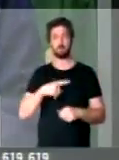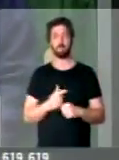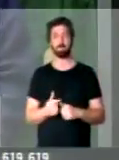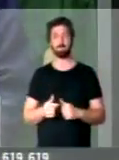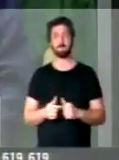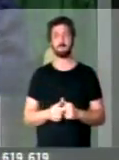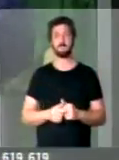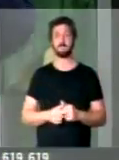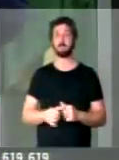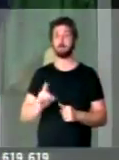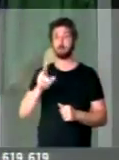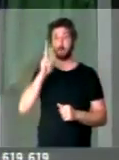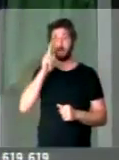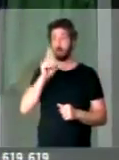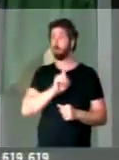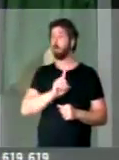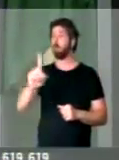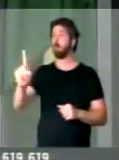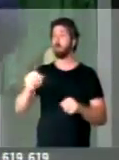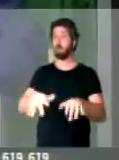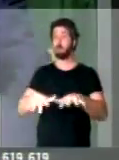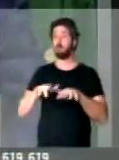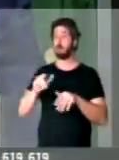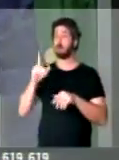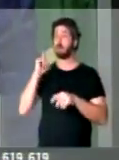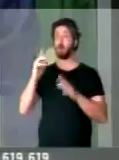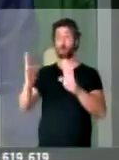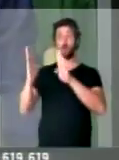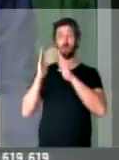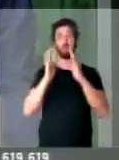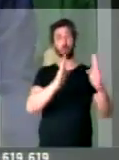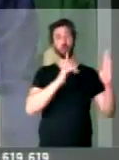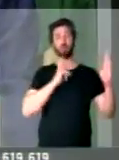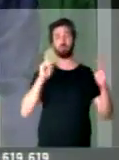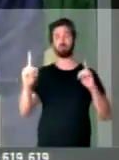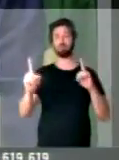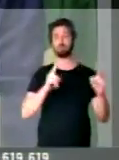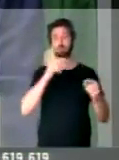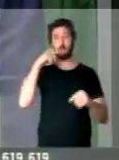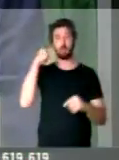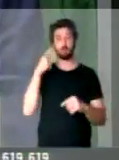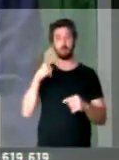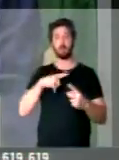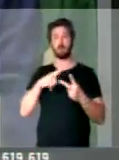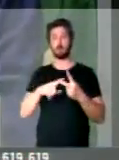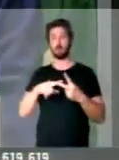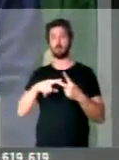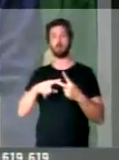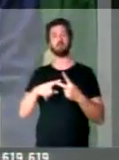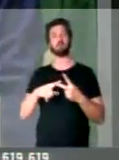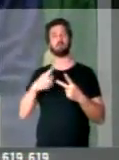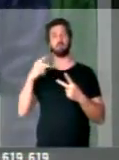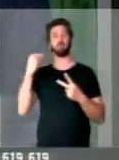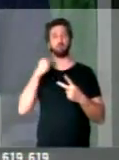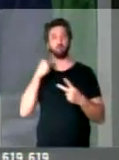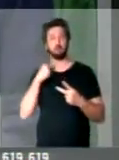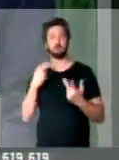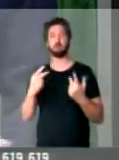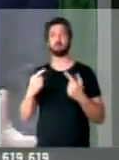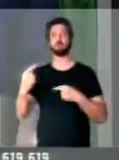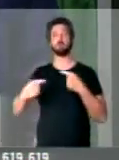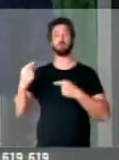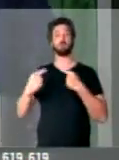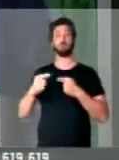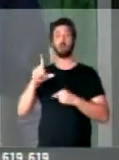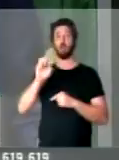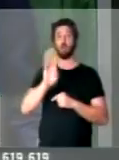Basta você sair do plenário e ver nos corredores, os procuradores, os promotores, fazendo o